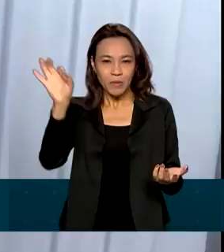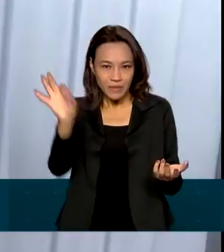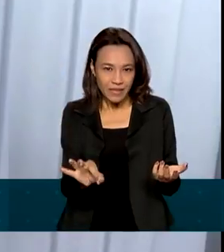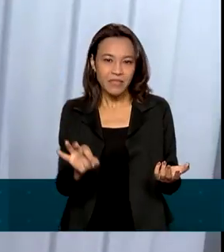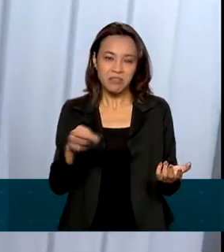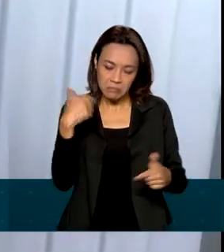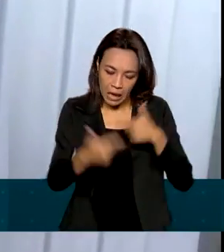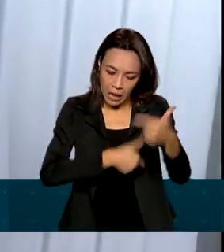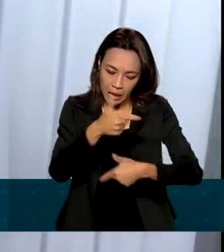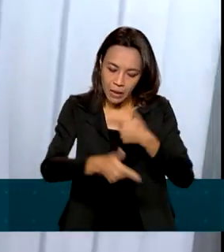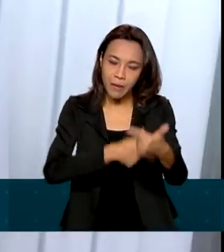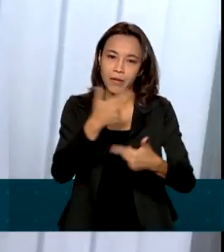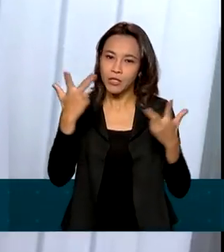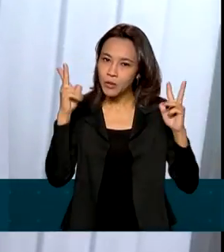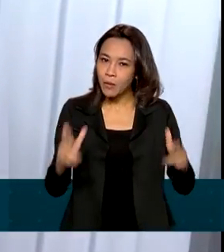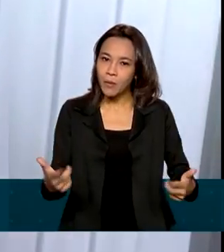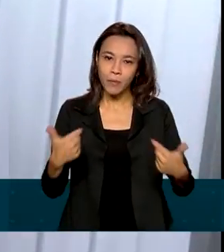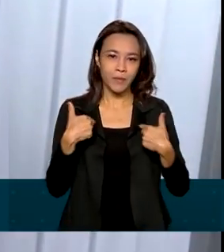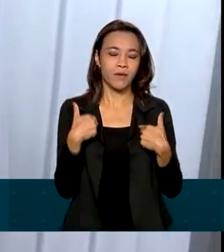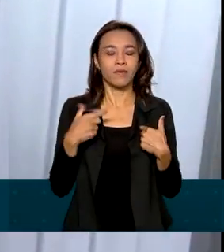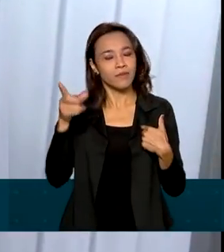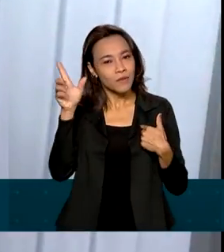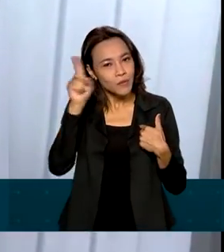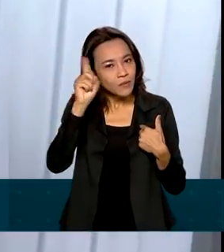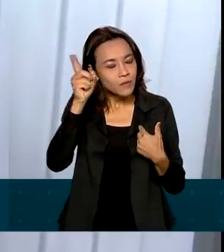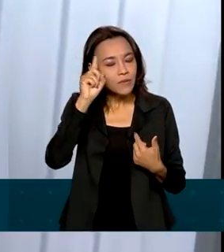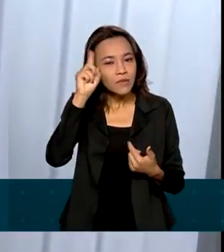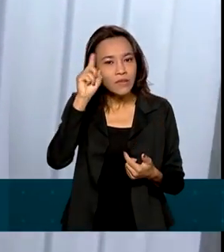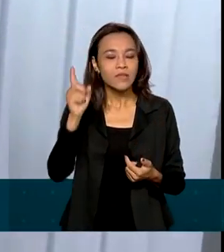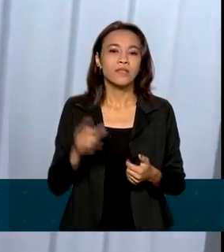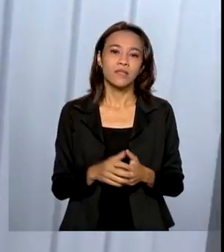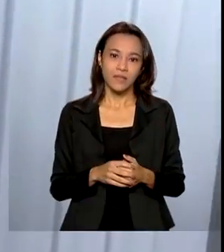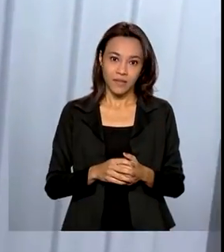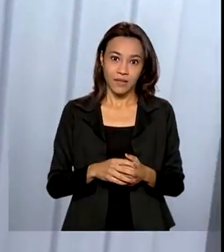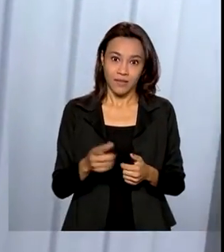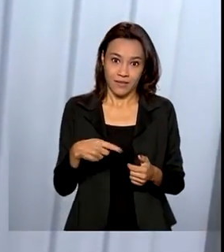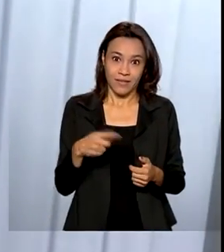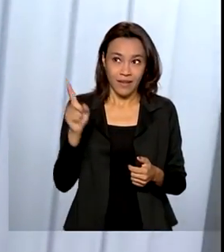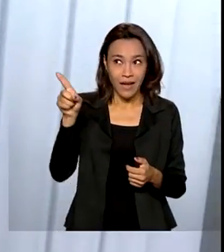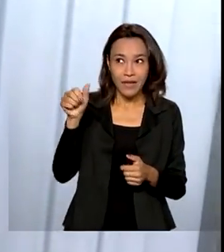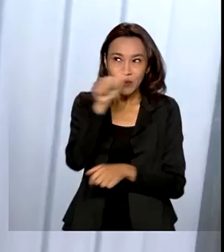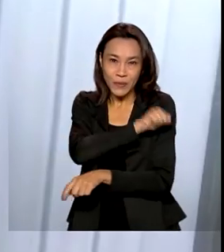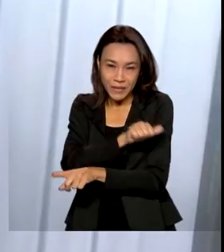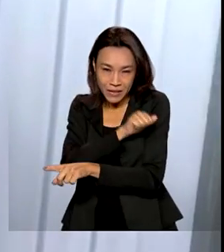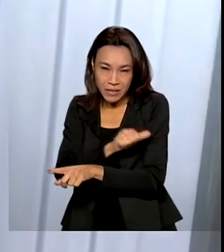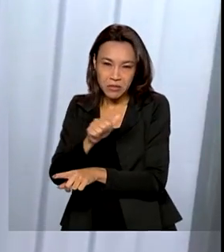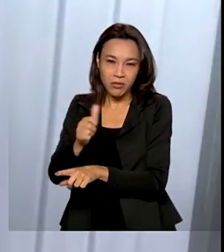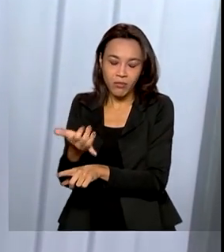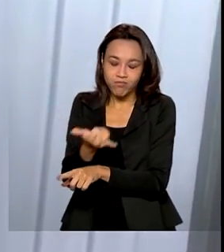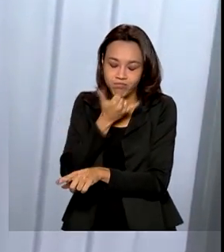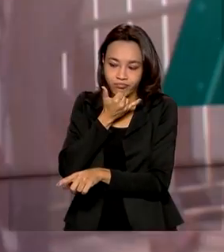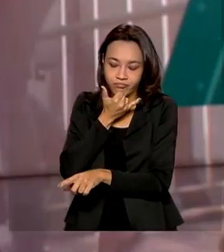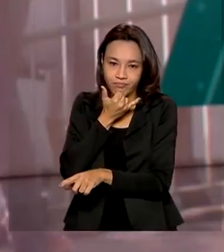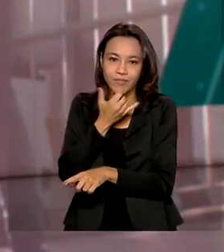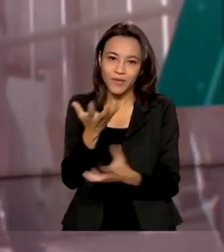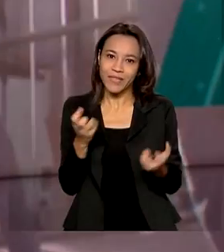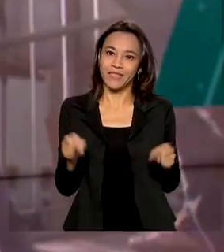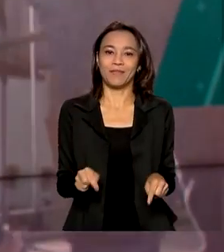comigo a cada dia, desde a frustração do Rio, sabe o quanto eu queria isso aqui.